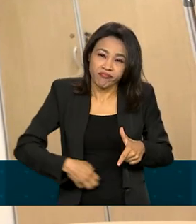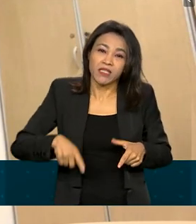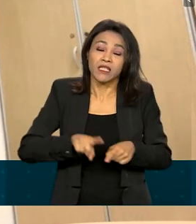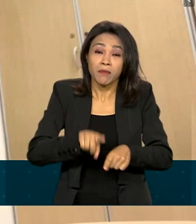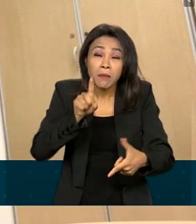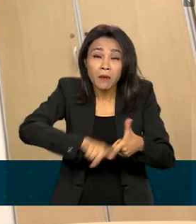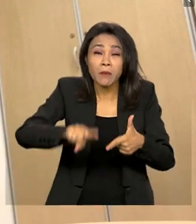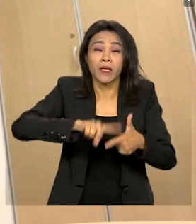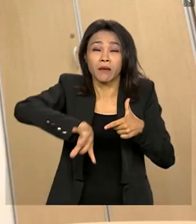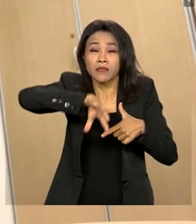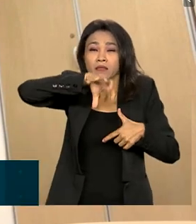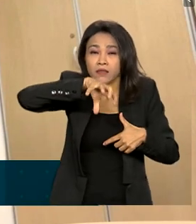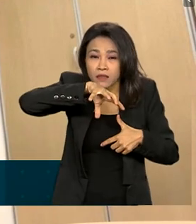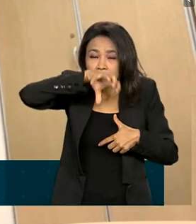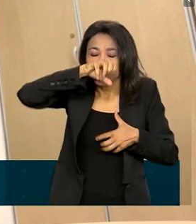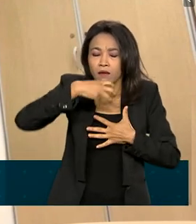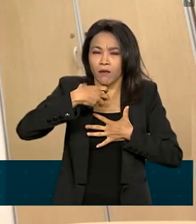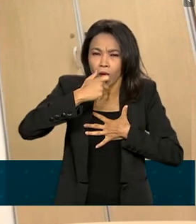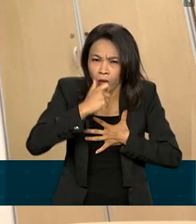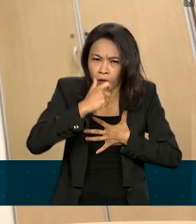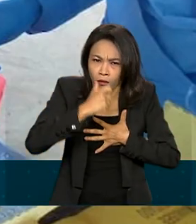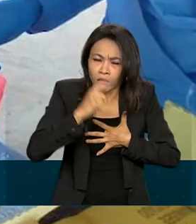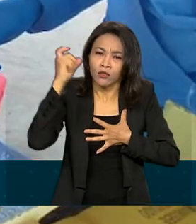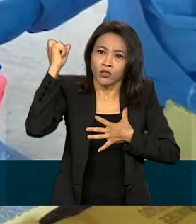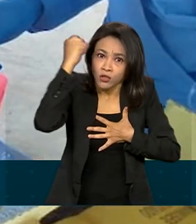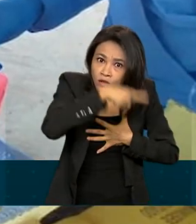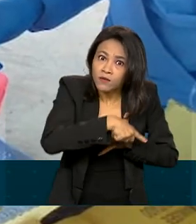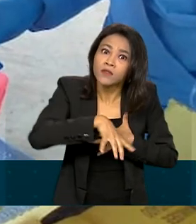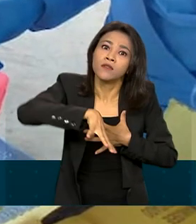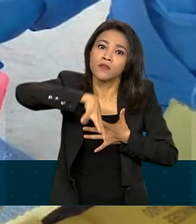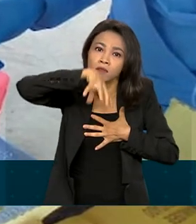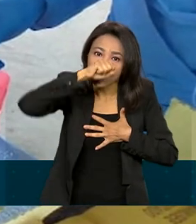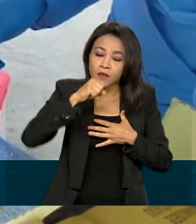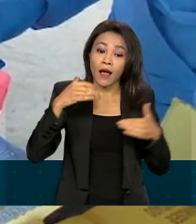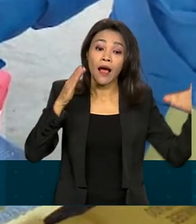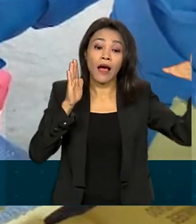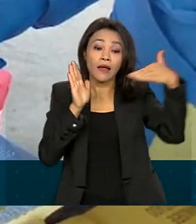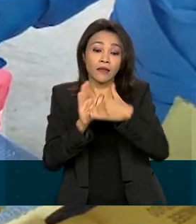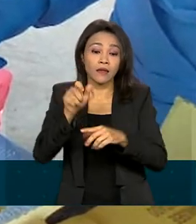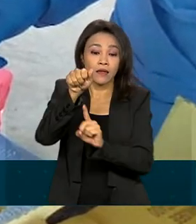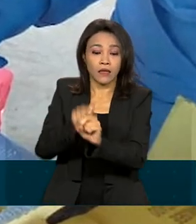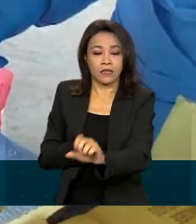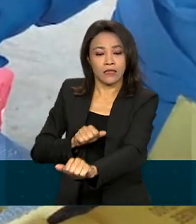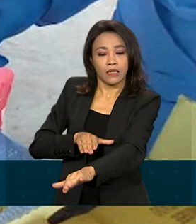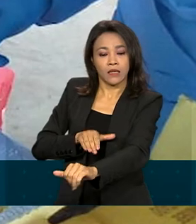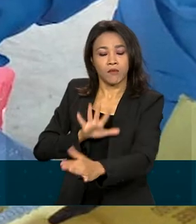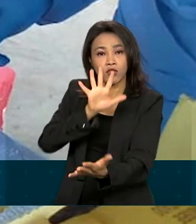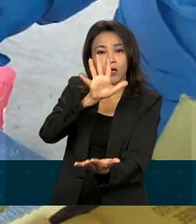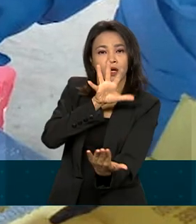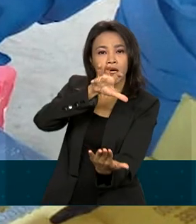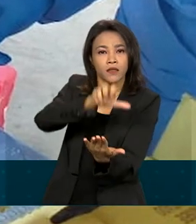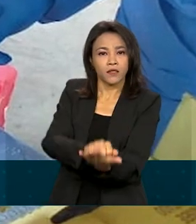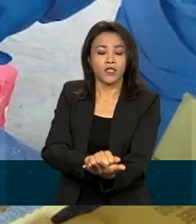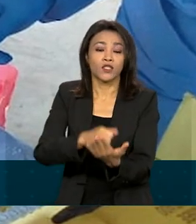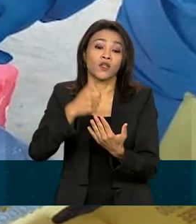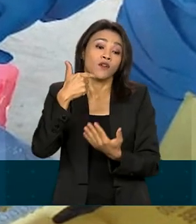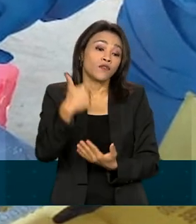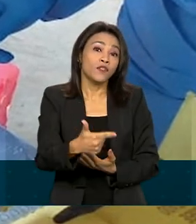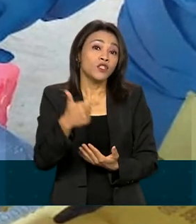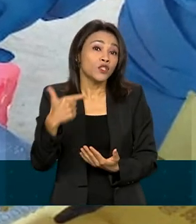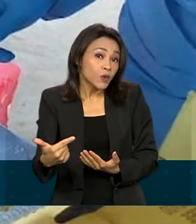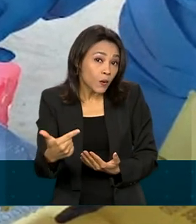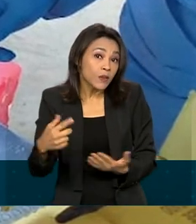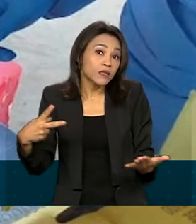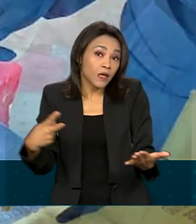respiratórios, tosse seca, dificuldade para respirar. Até o mês de setembro, foram registrados 22 casos de ranta virose no